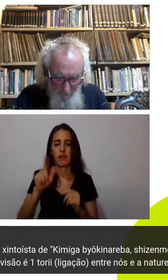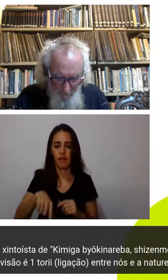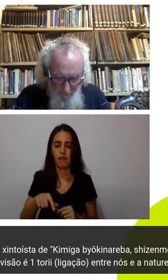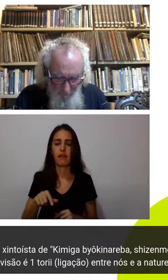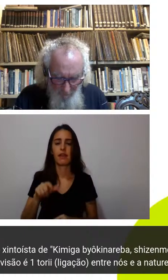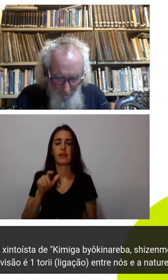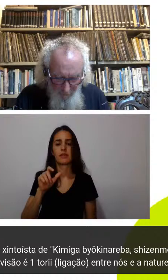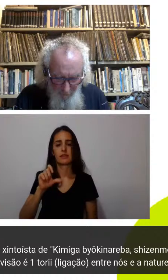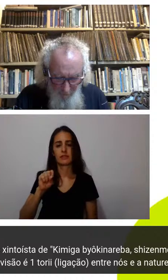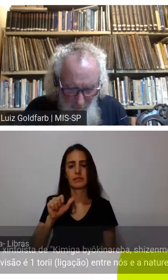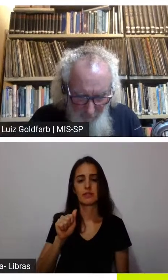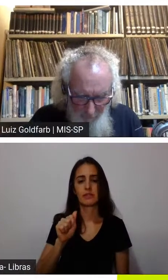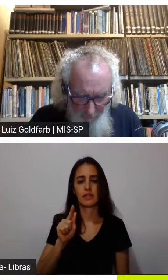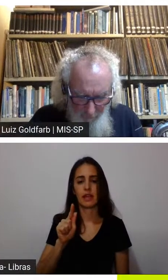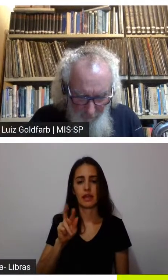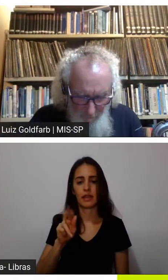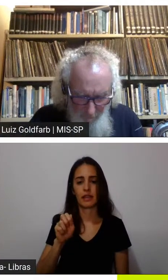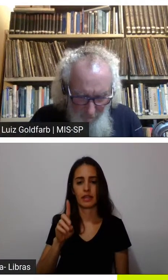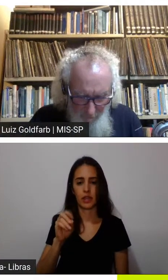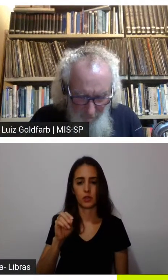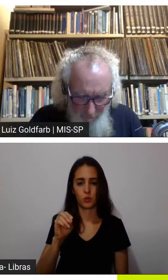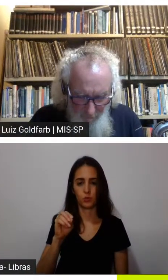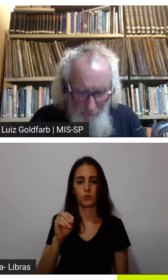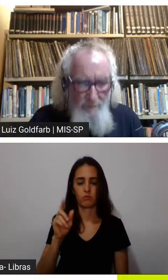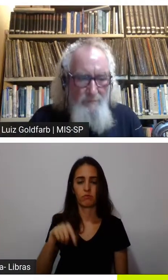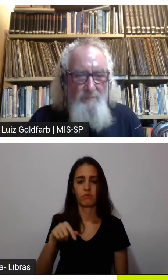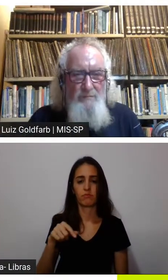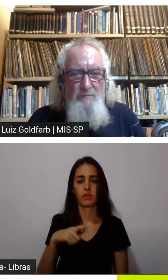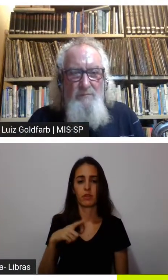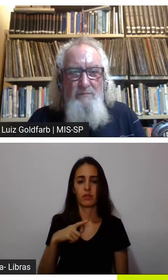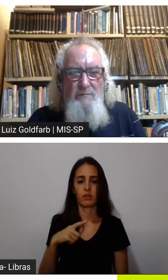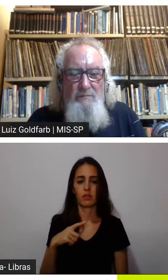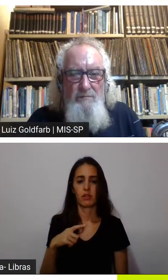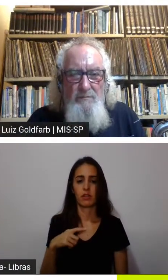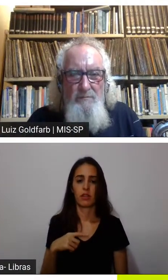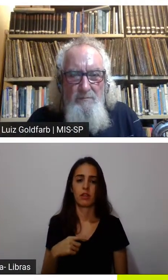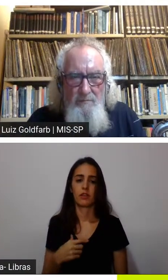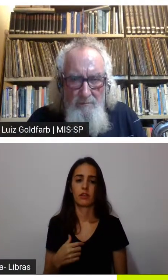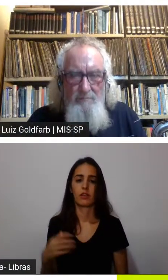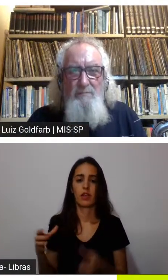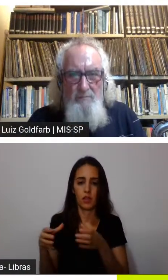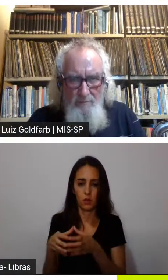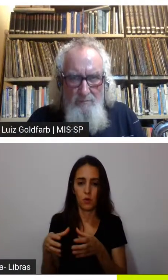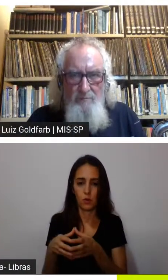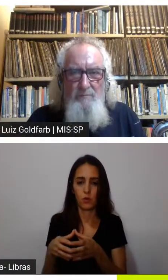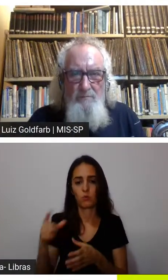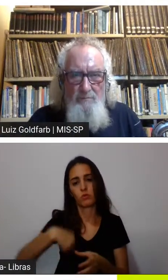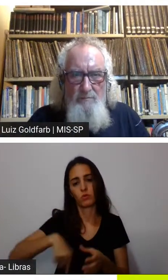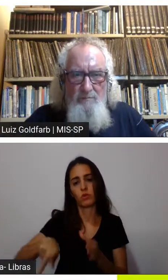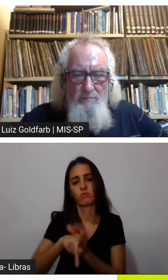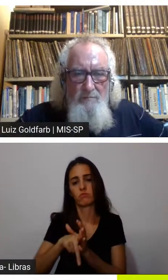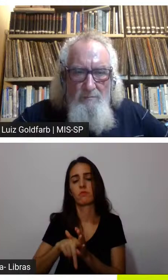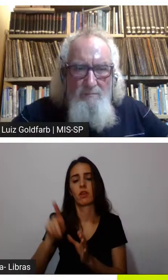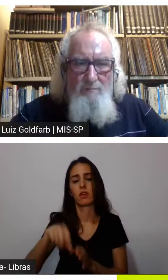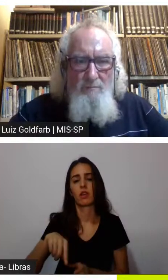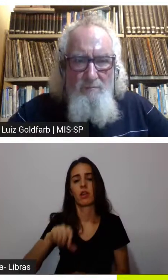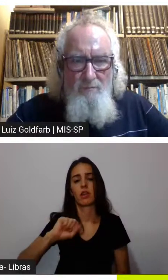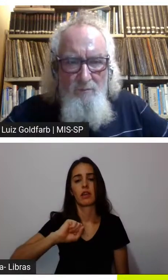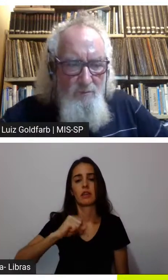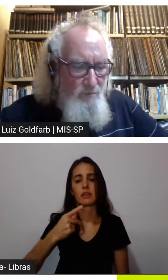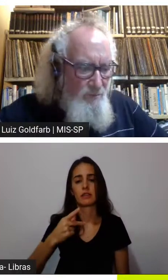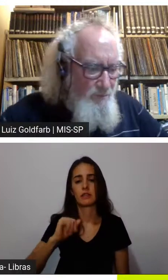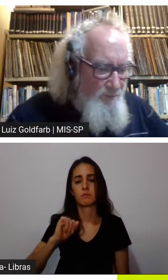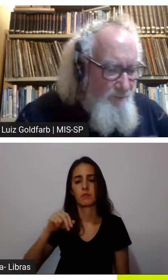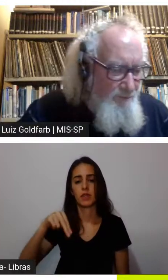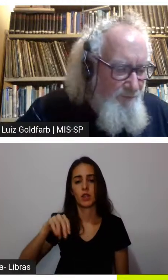sagrado e alguém da nossa tribo José que falava muito disso é espinosa inclusive foi excomungado por isso